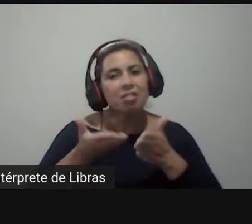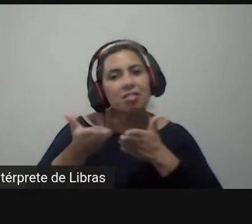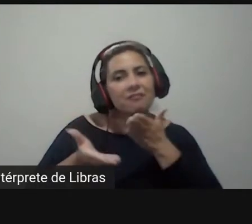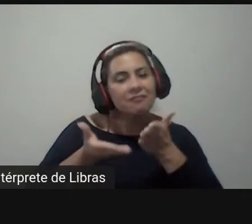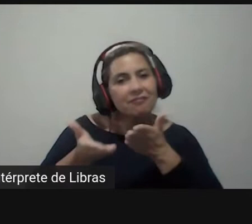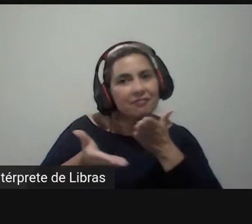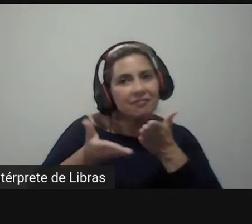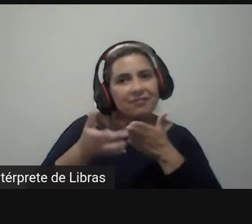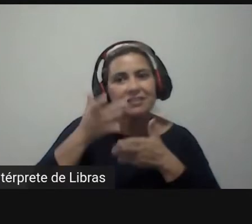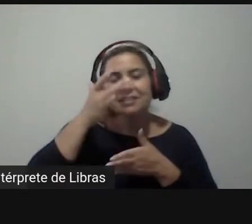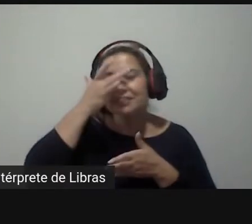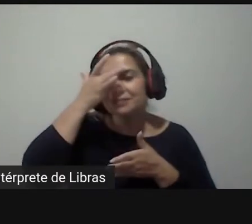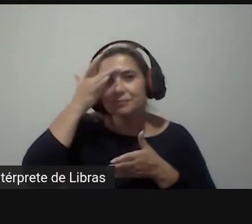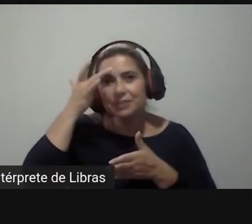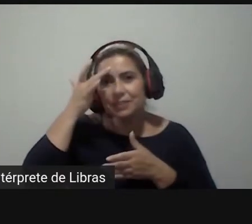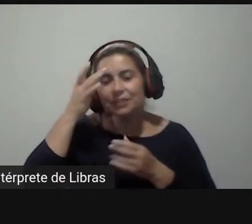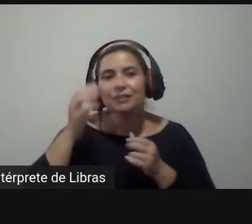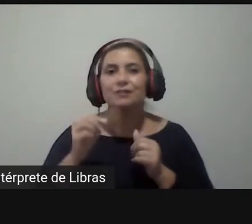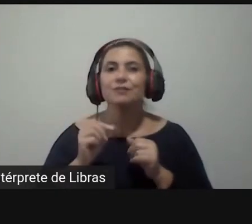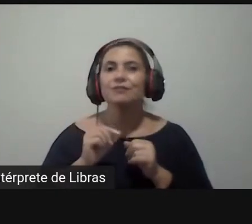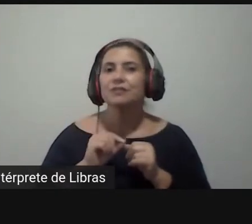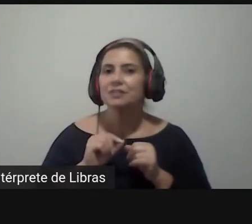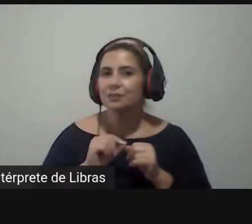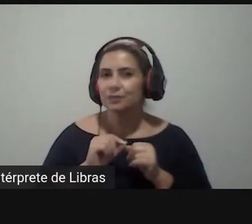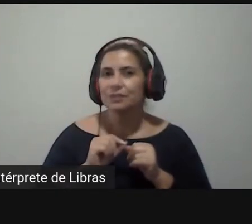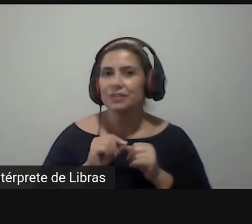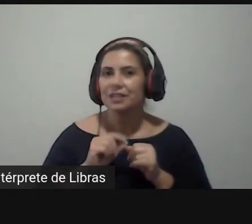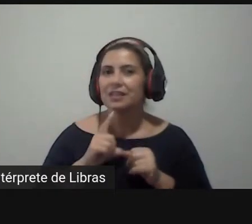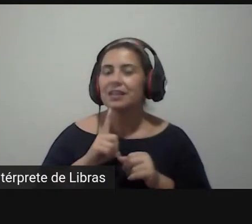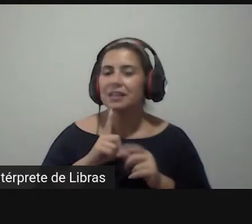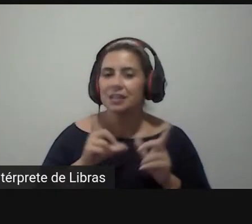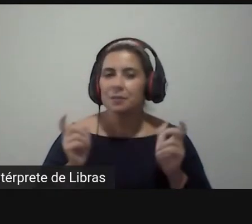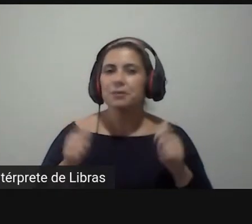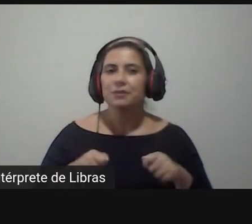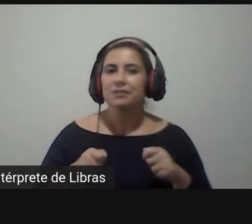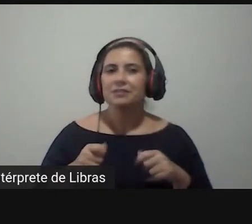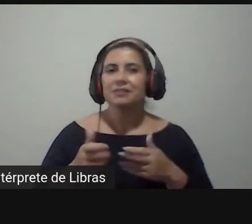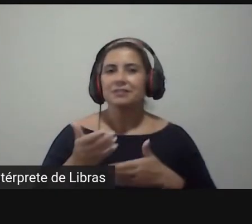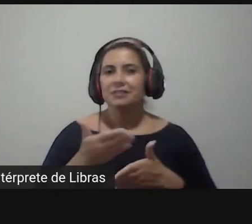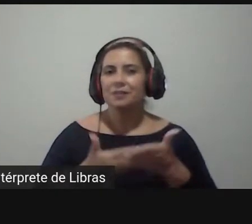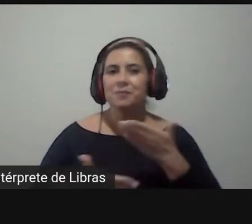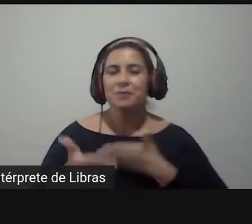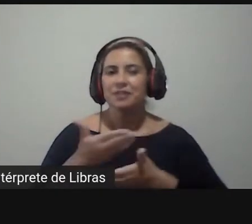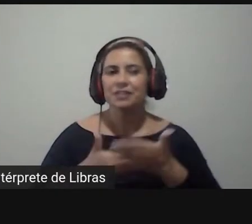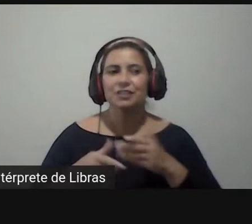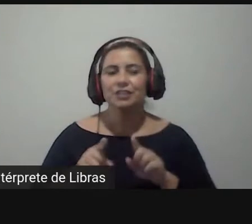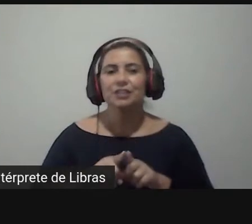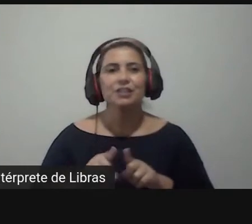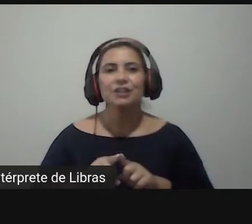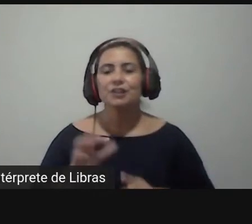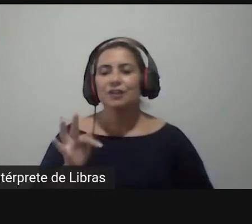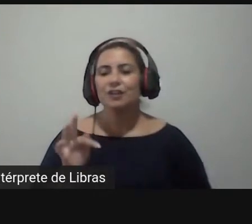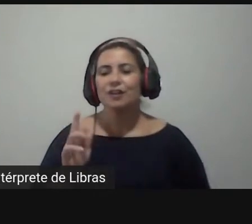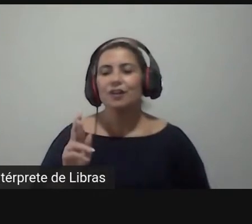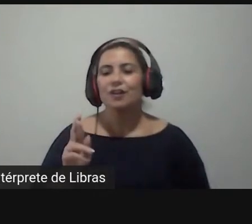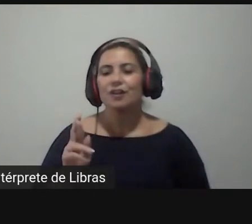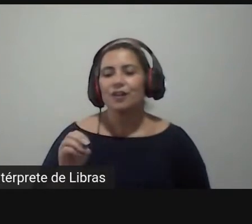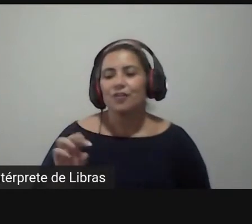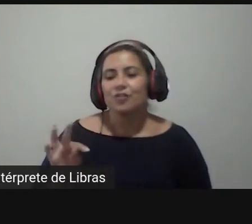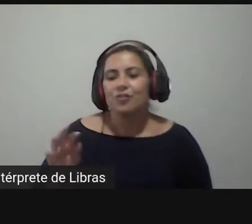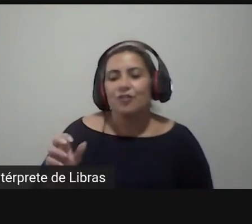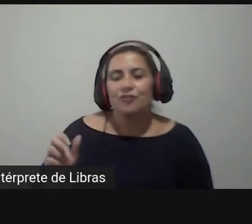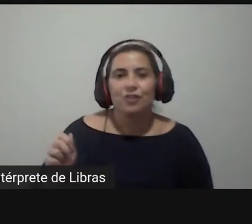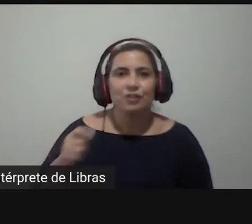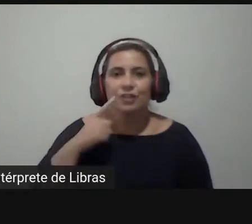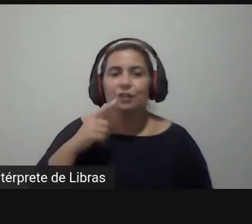pessoas de que isso é possível e não é nenhuma afronta a lógica do sistema de